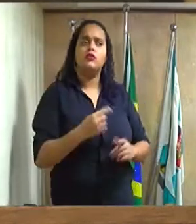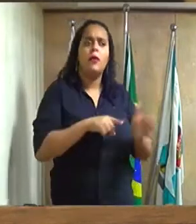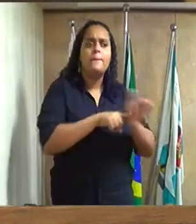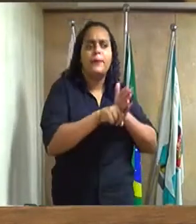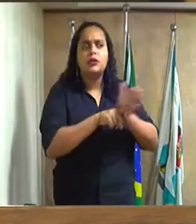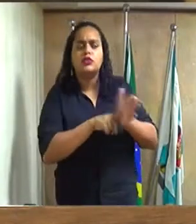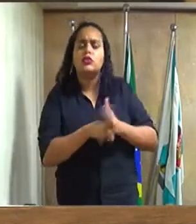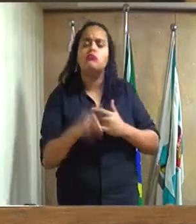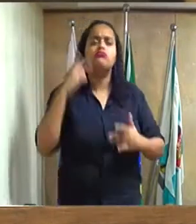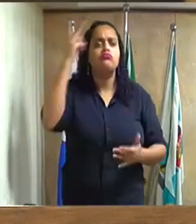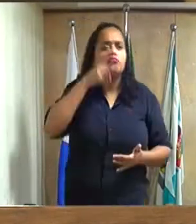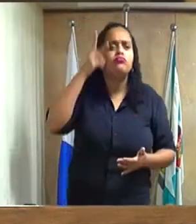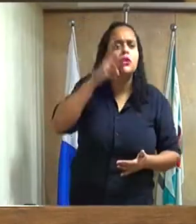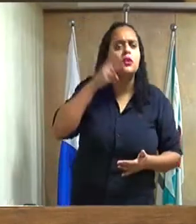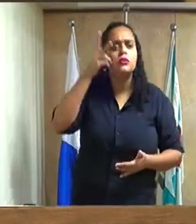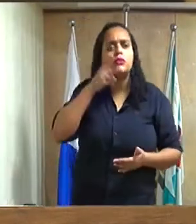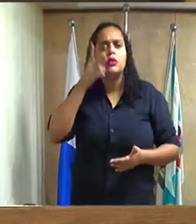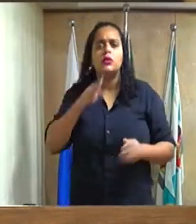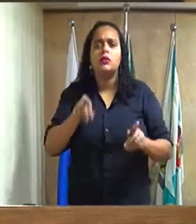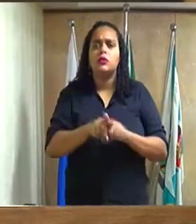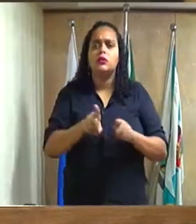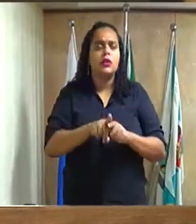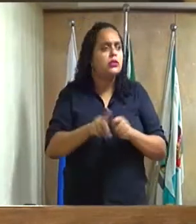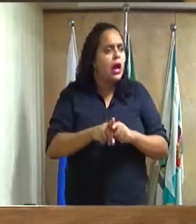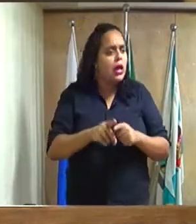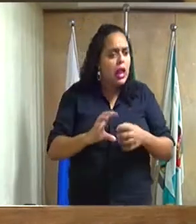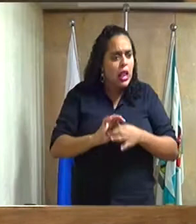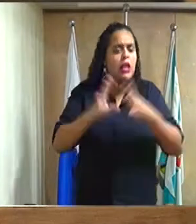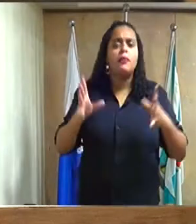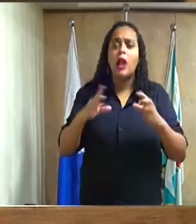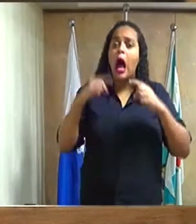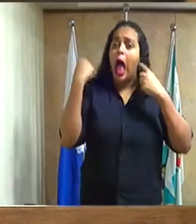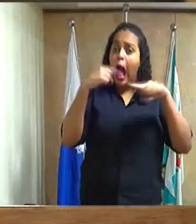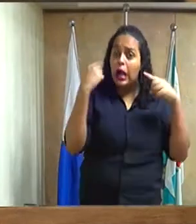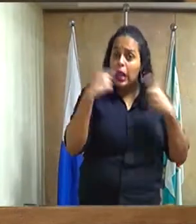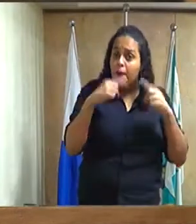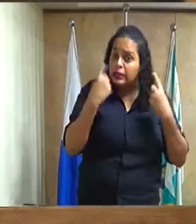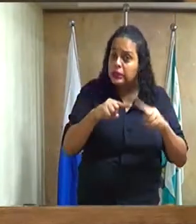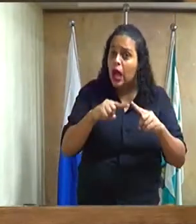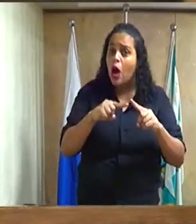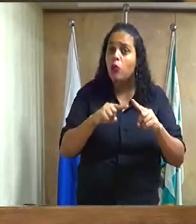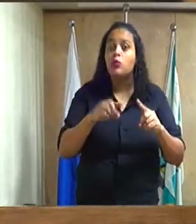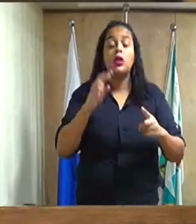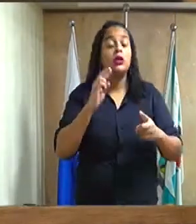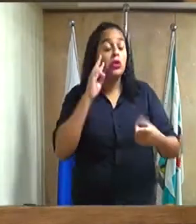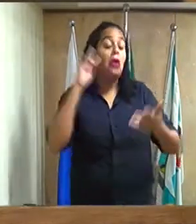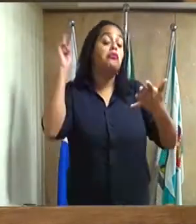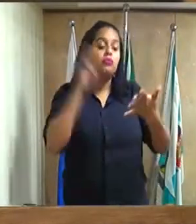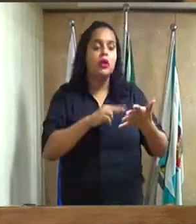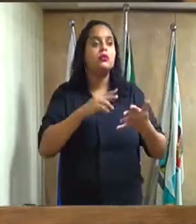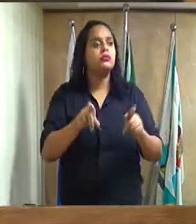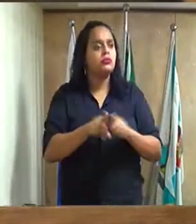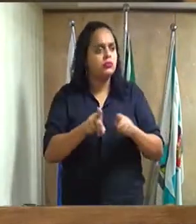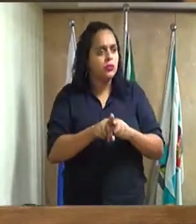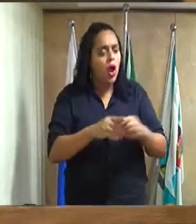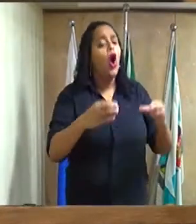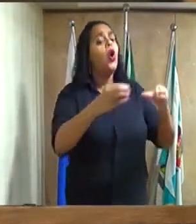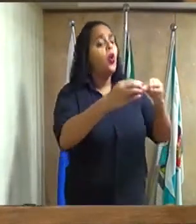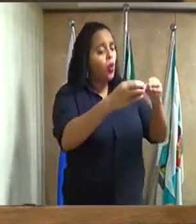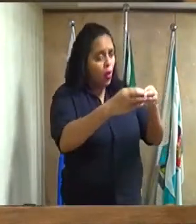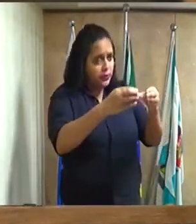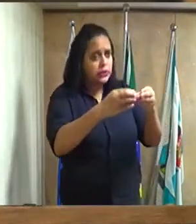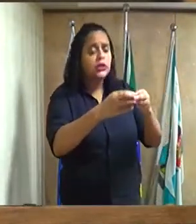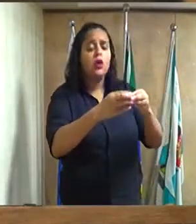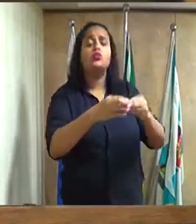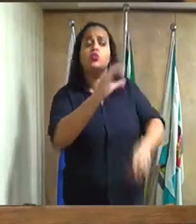senhores vereadores, está sendo exposto aqui a denúncia por minha acolhida, estou convocando a nossa comissão para